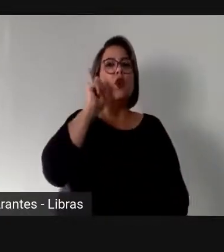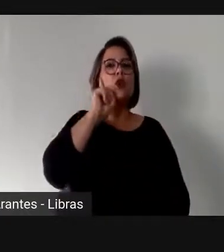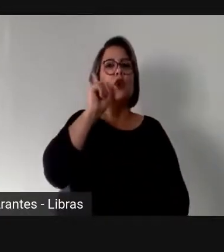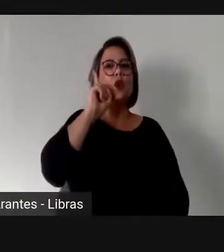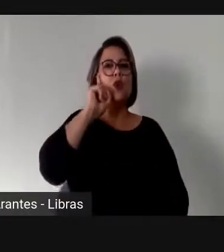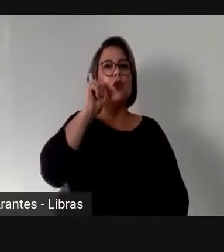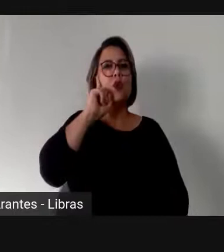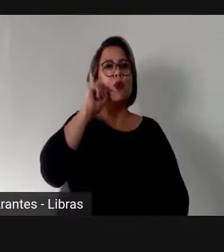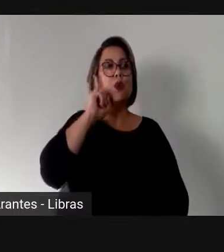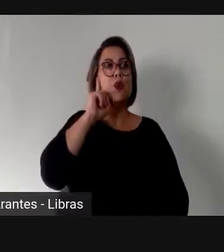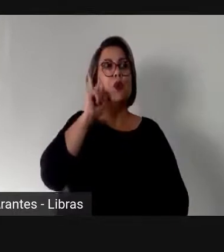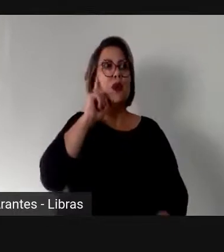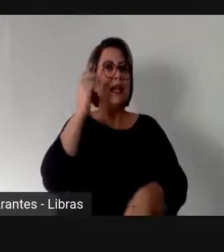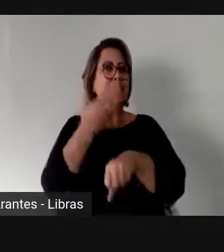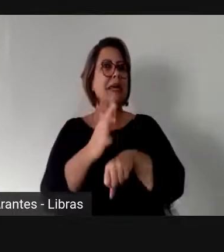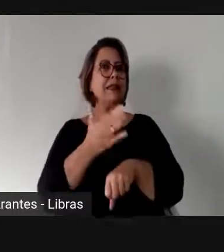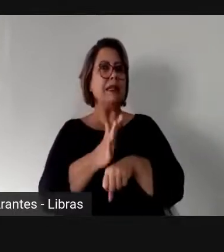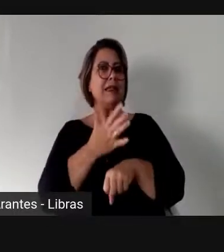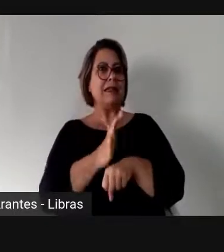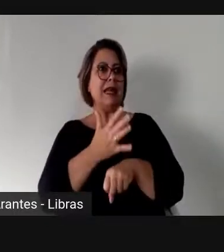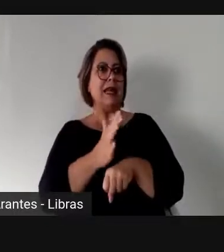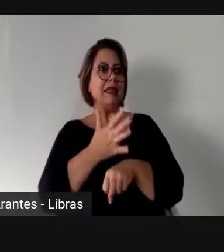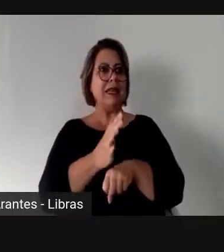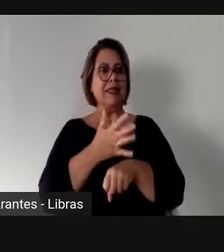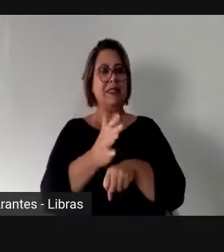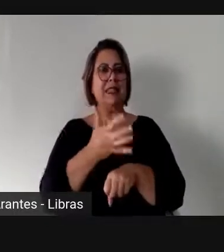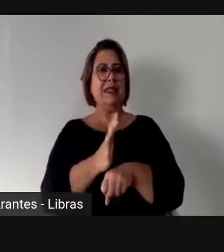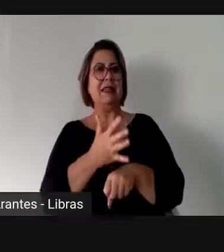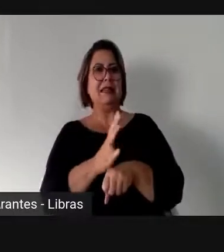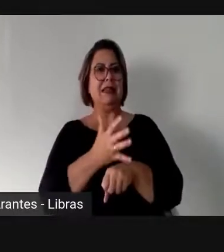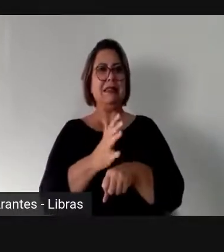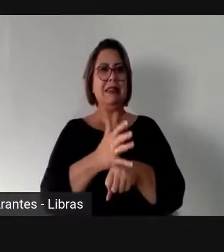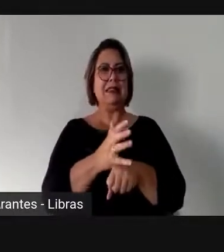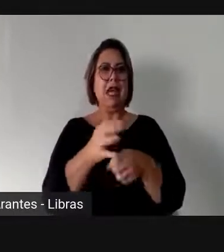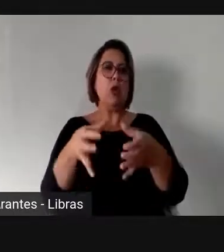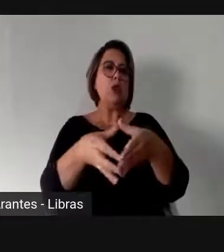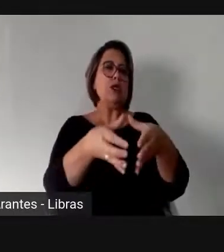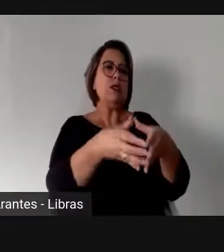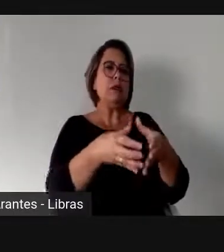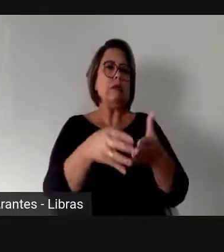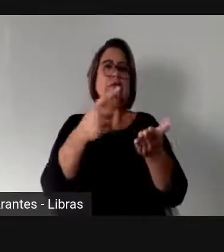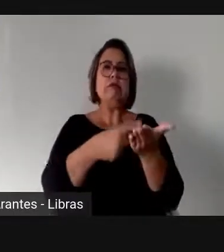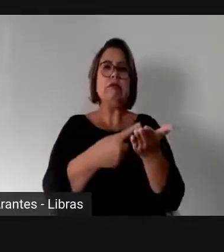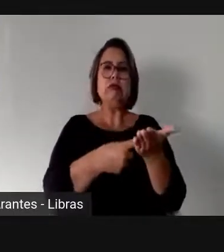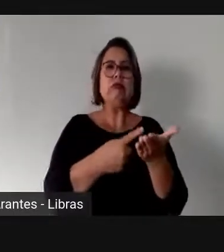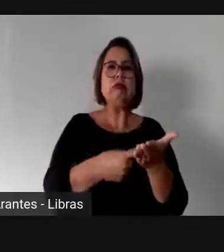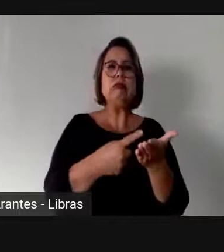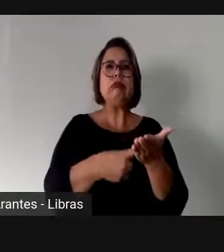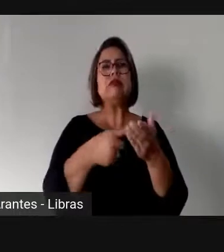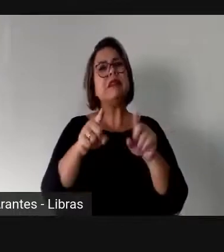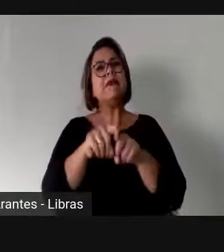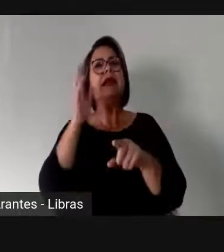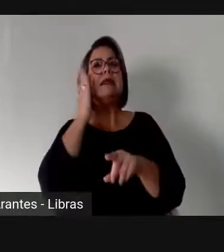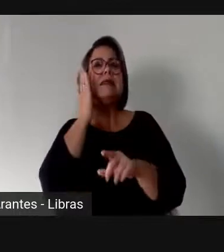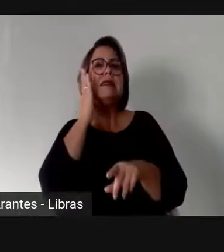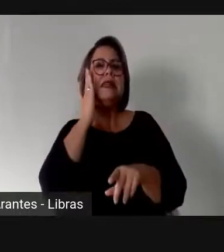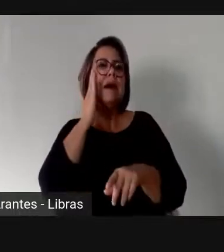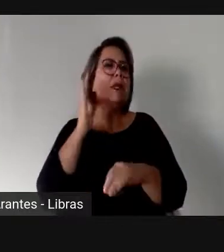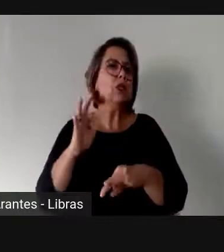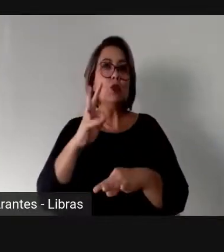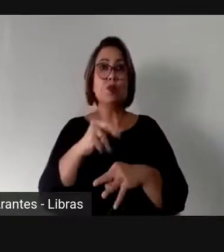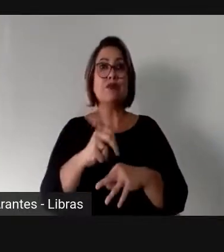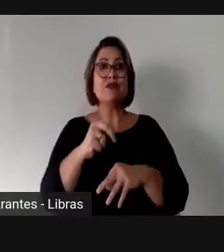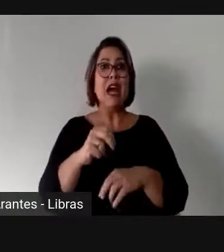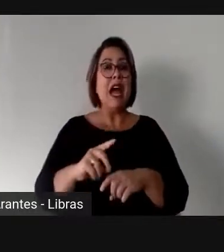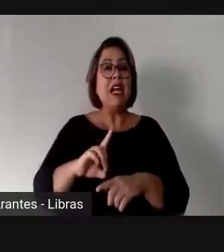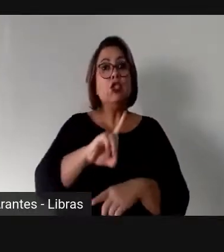homens. E aí ele vai para a campo, ele treina penalti, ele treina bater falta, ele vai treinando tudo. Quando chega